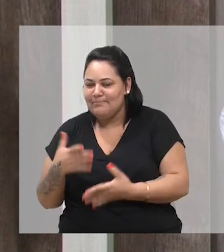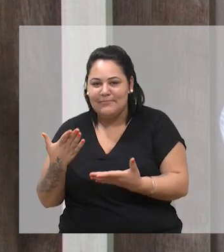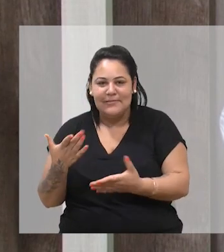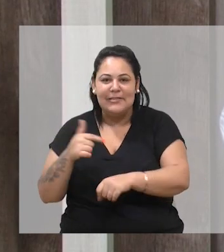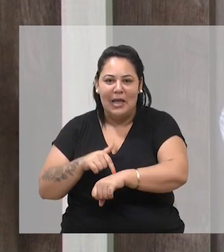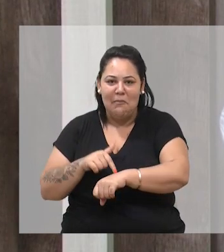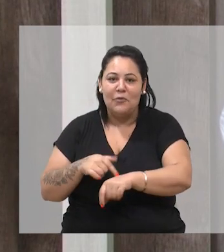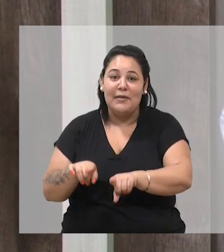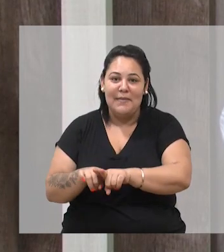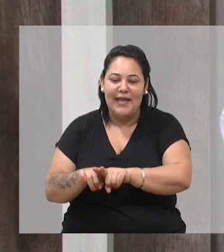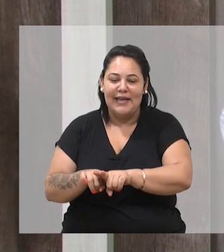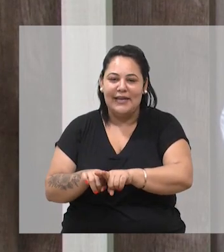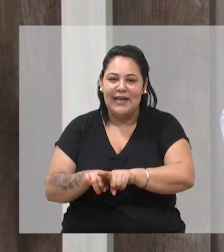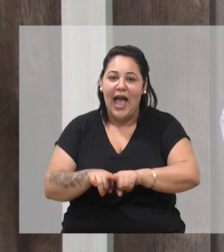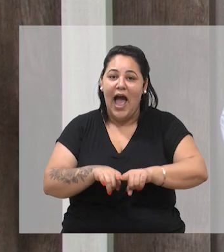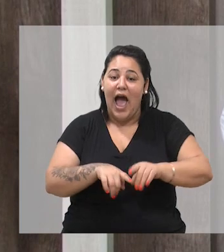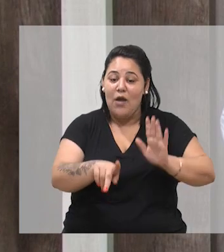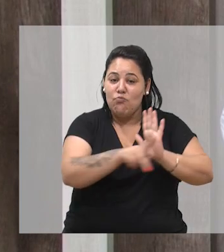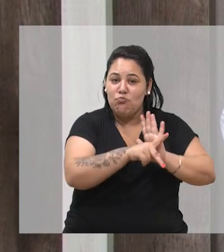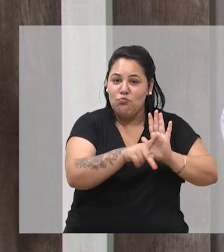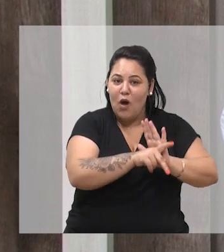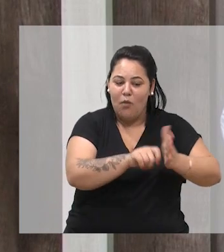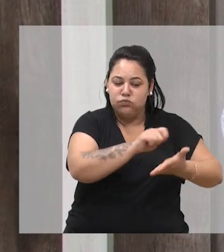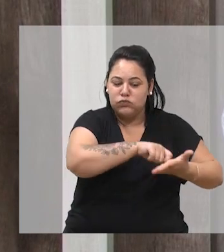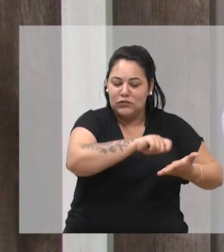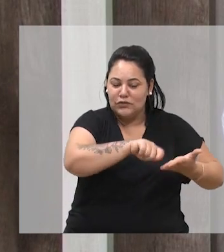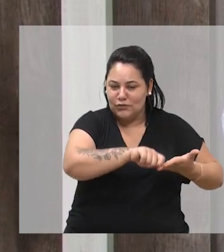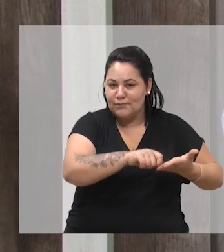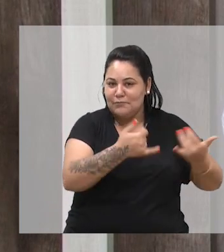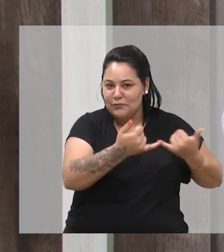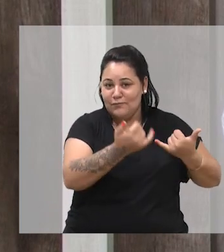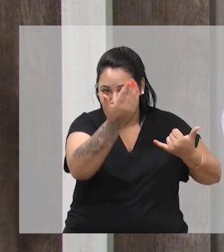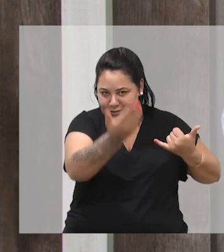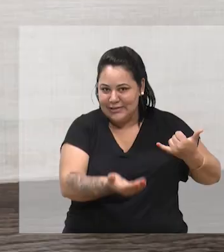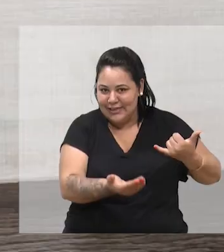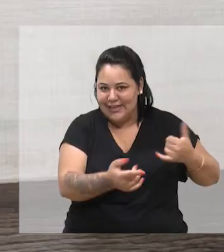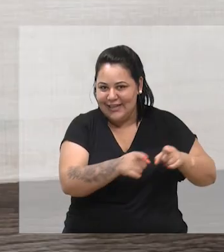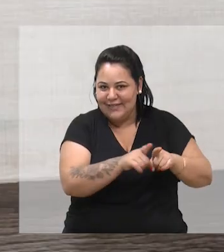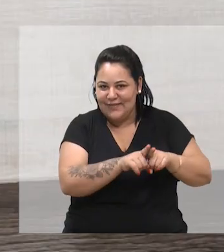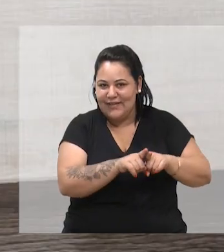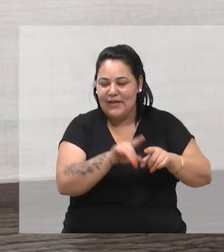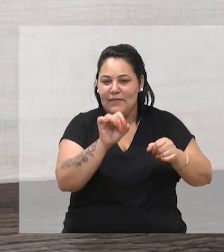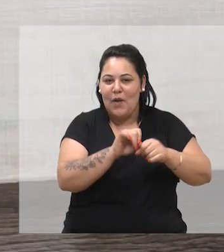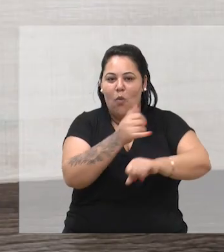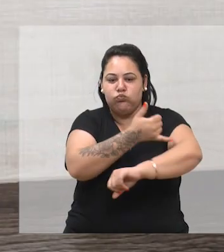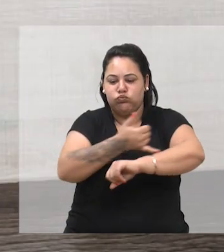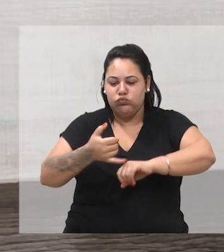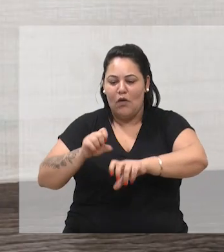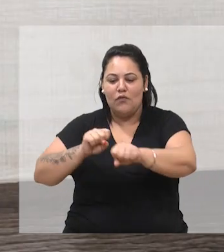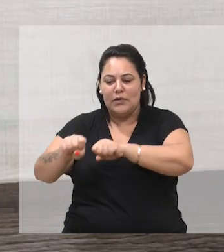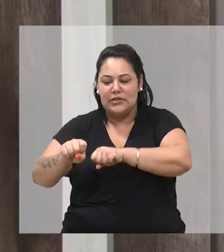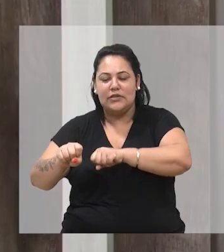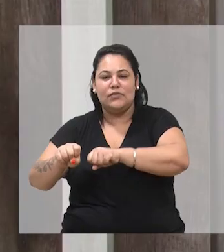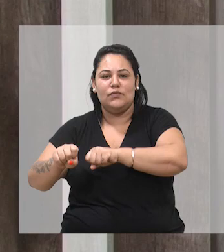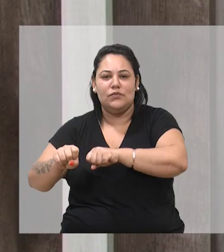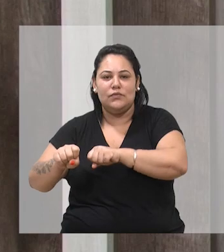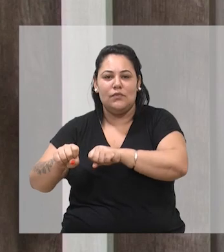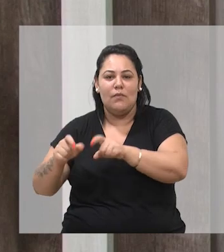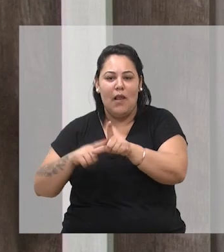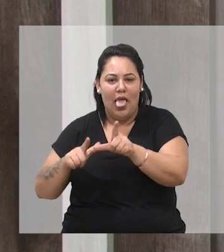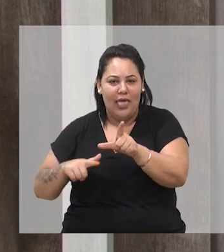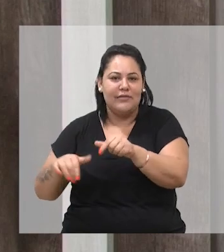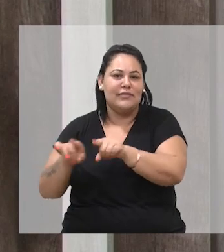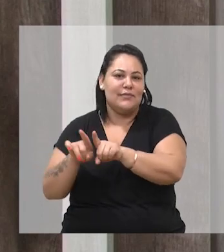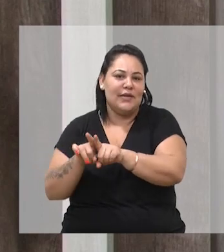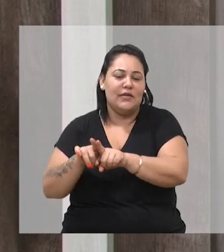próprias postagens, elas já se comunicam com o público praticamente não letrado, apelando a vídeos, fotos, enfim,